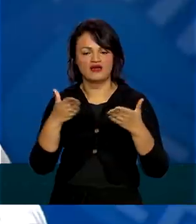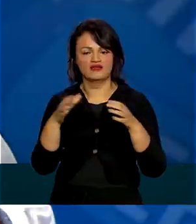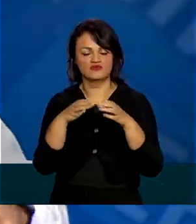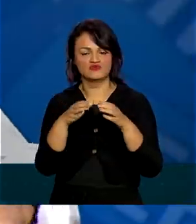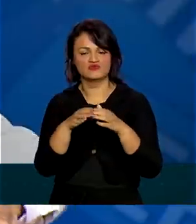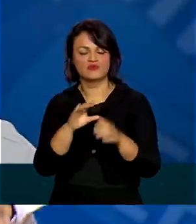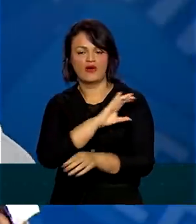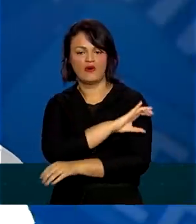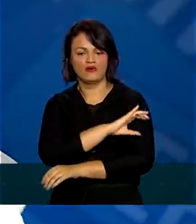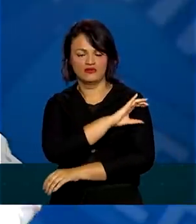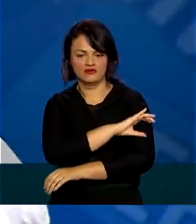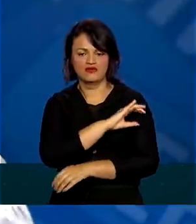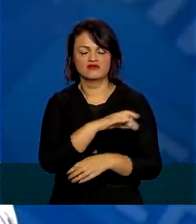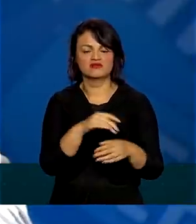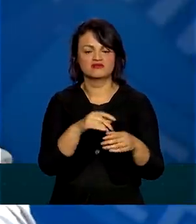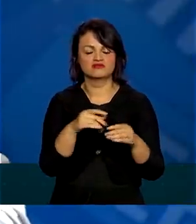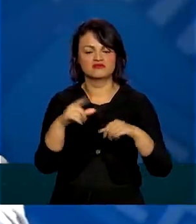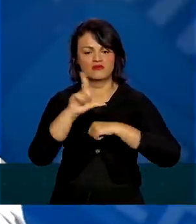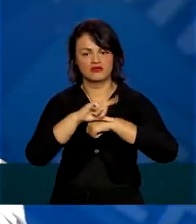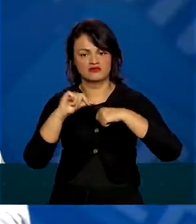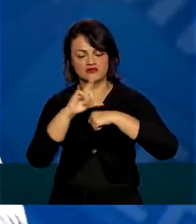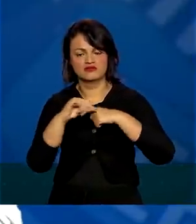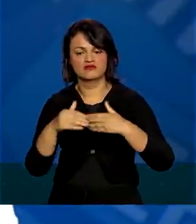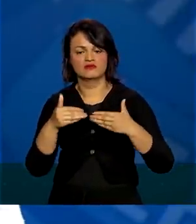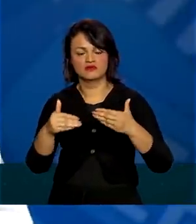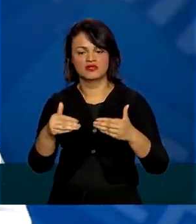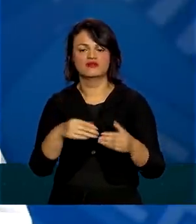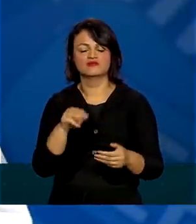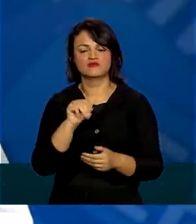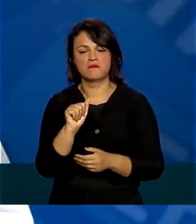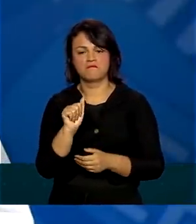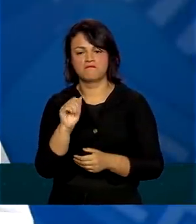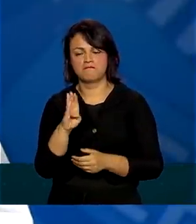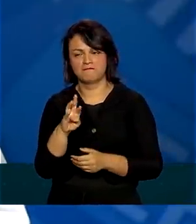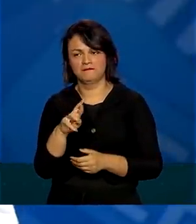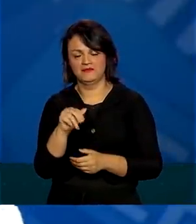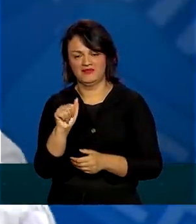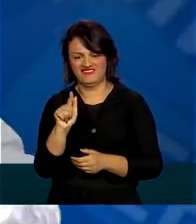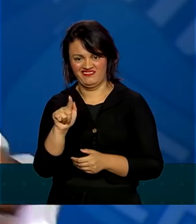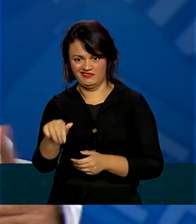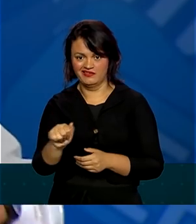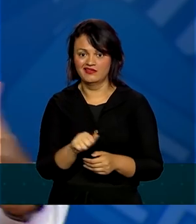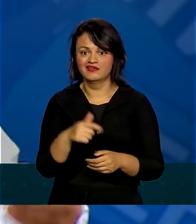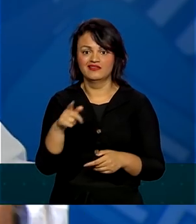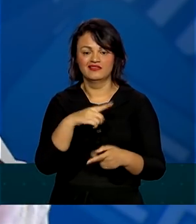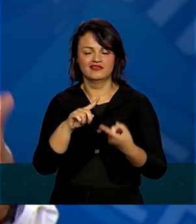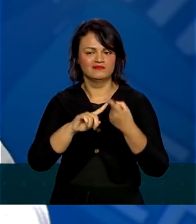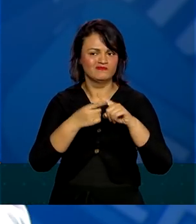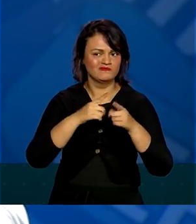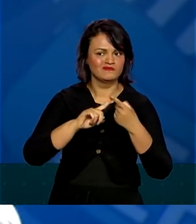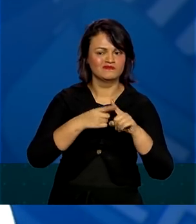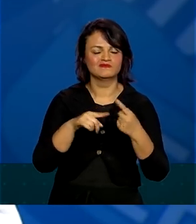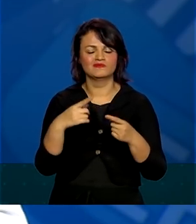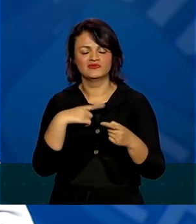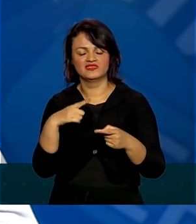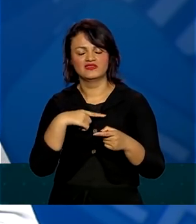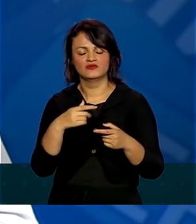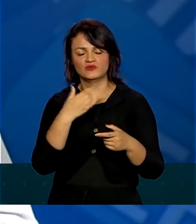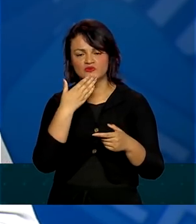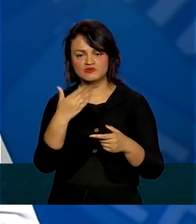coordenação da Casa Civil, do ministro Braga Neto, onde nós vamos fazendo todas essas nossas